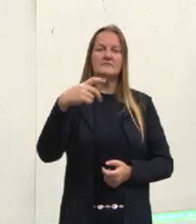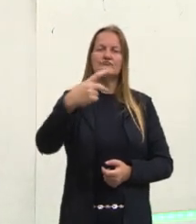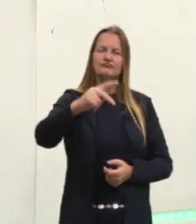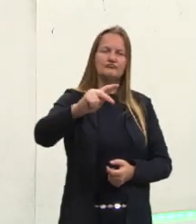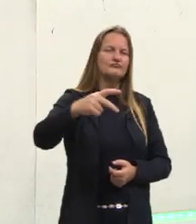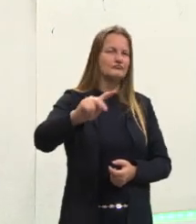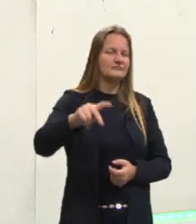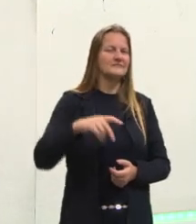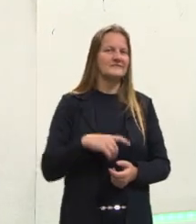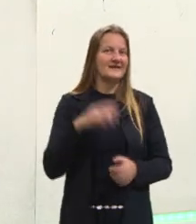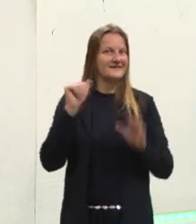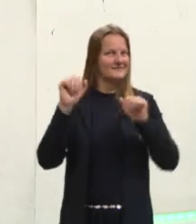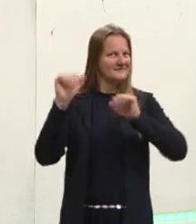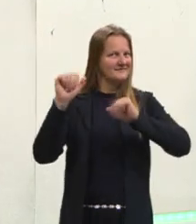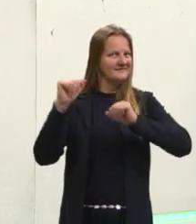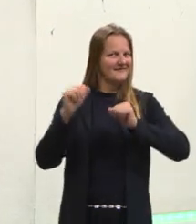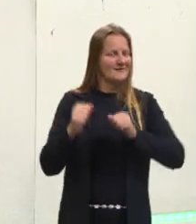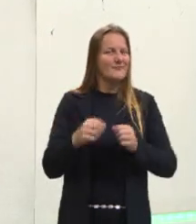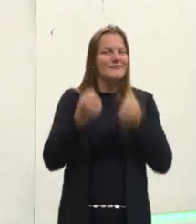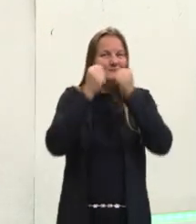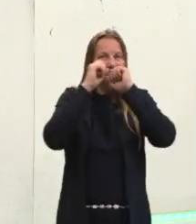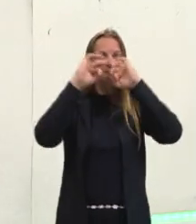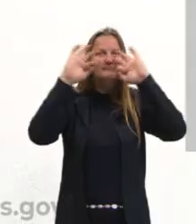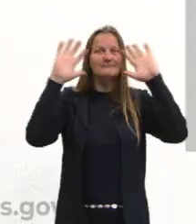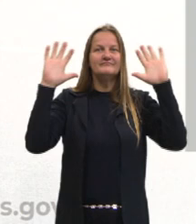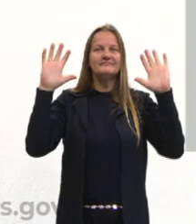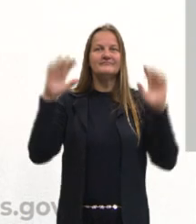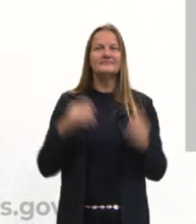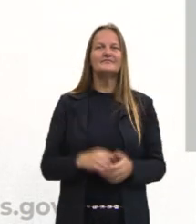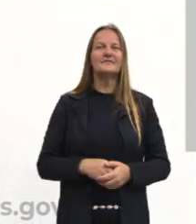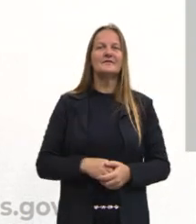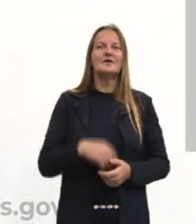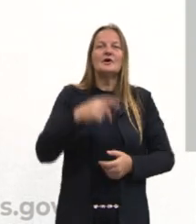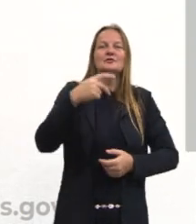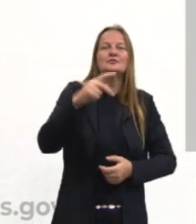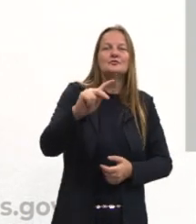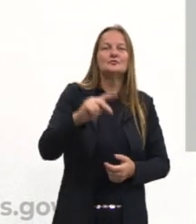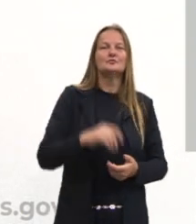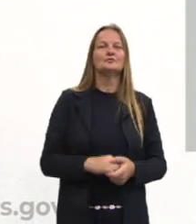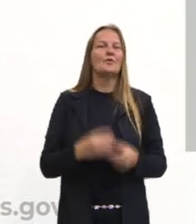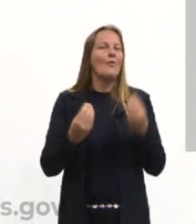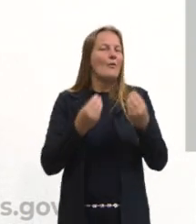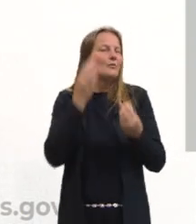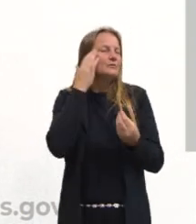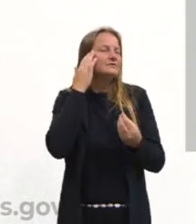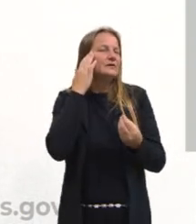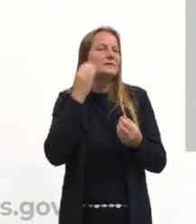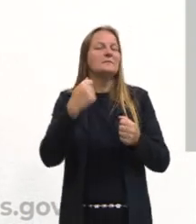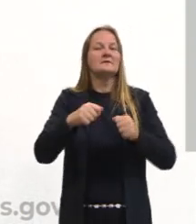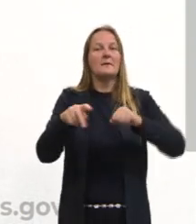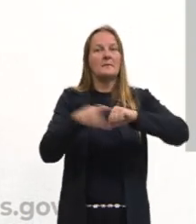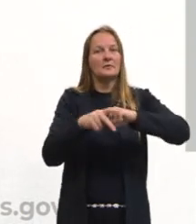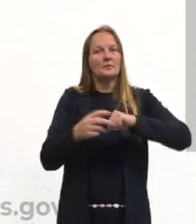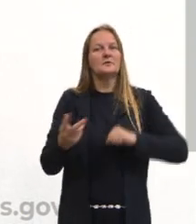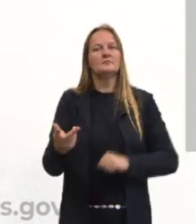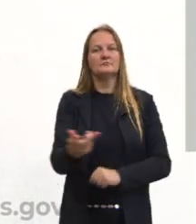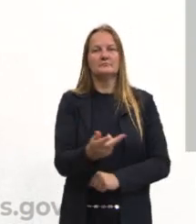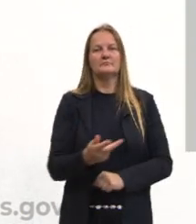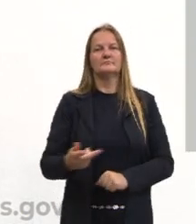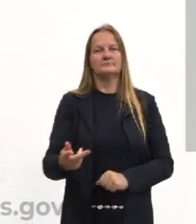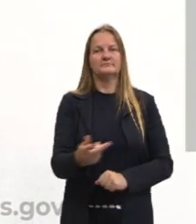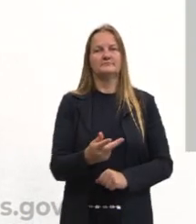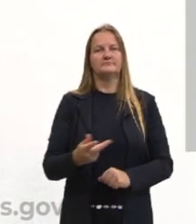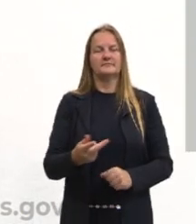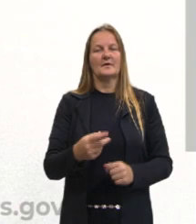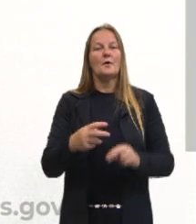Só que tem, para compreendermos um pouquinho sobre BOCEO e TUTEO, primeiro nós precisamos falar dos pronomes pessoais. E